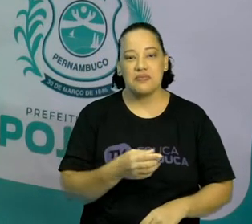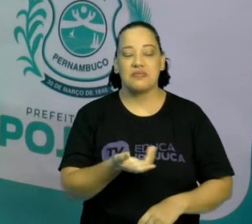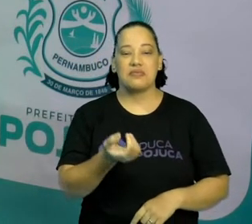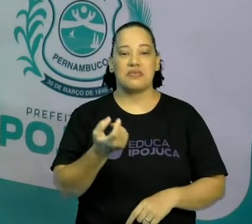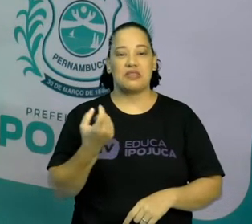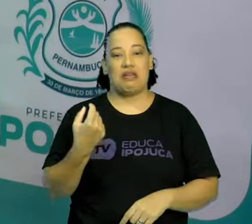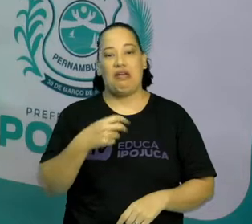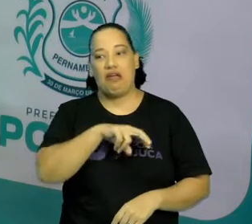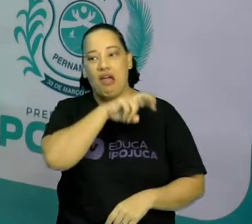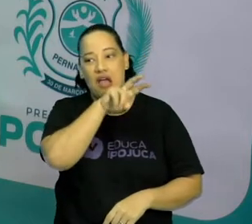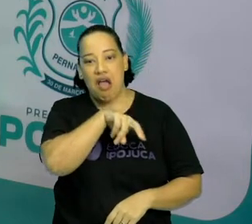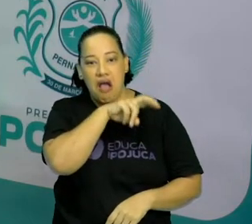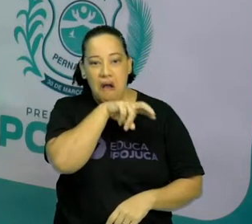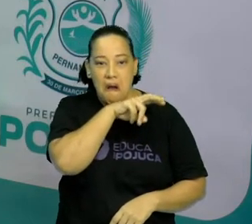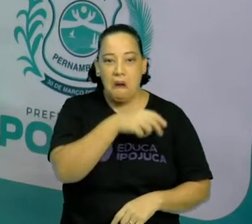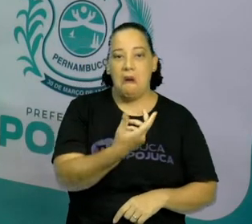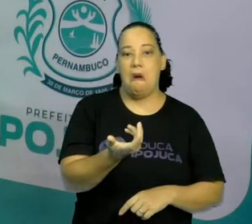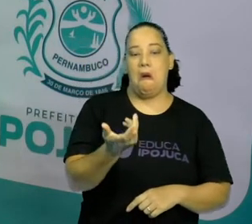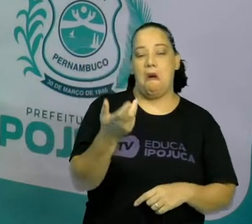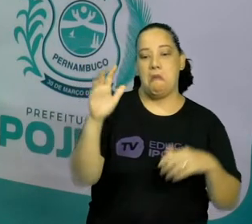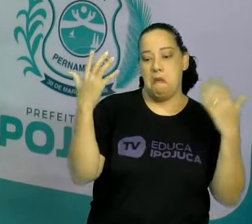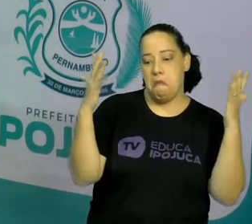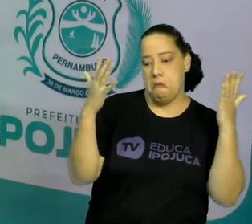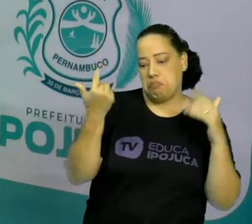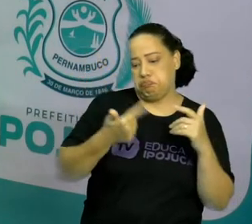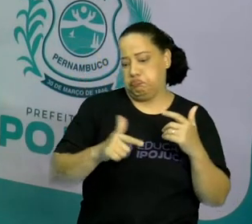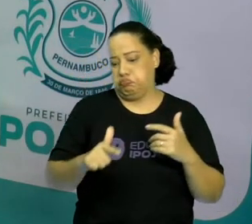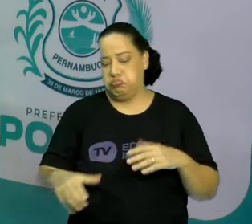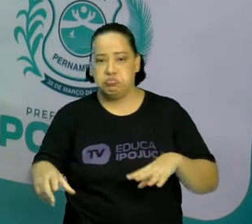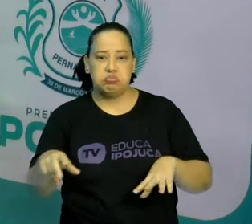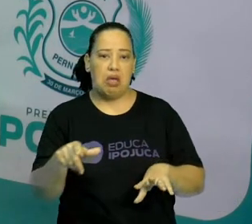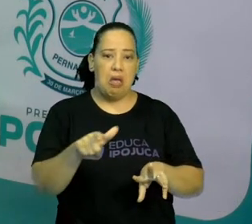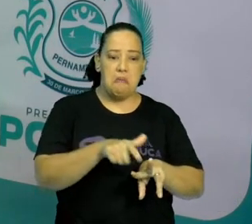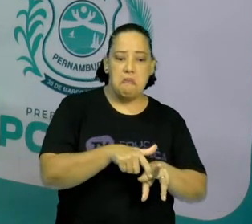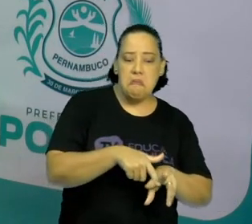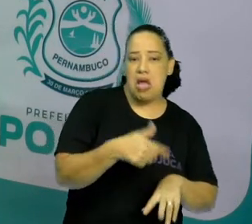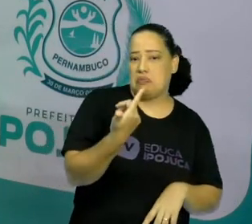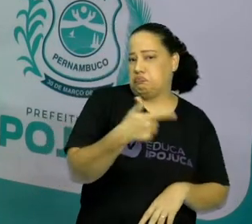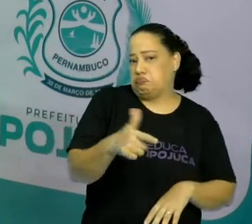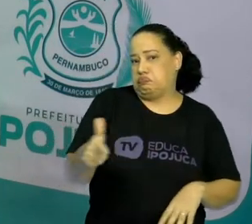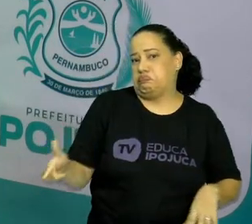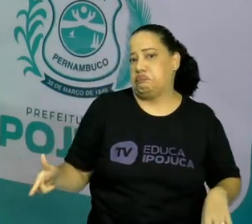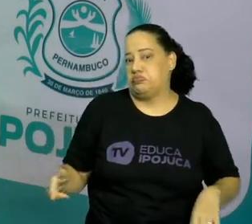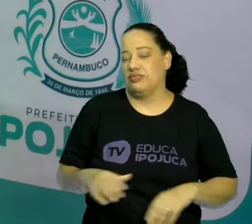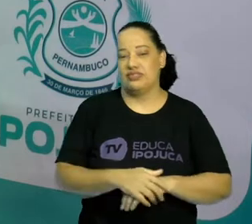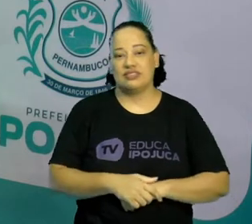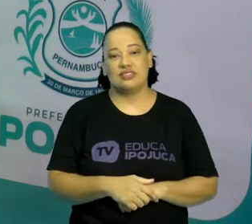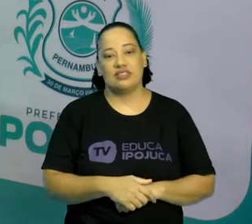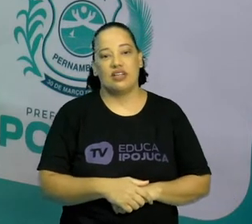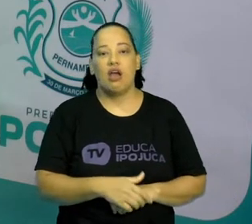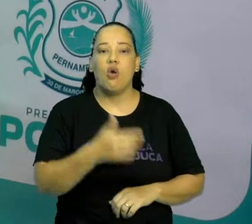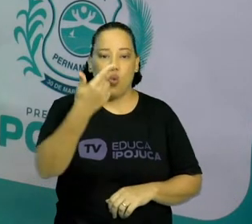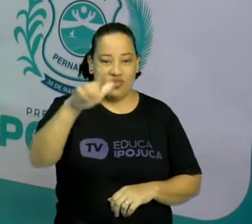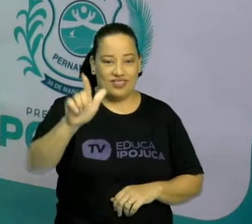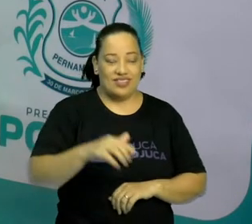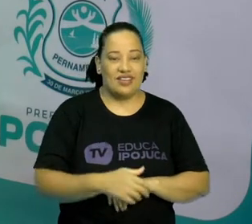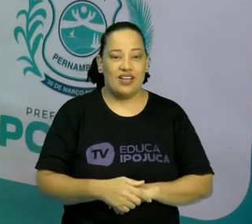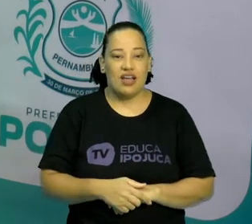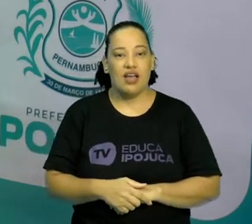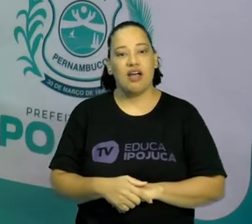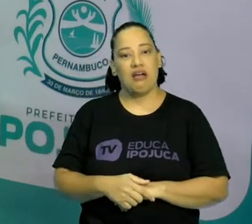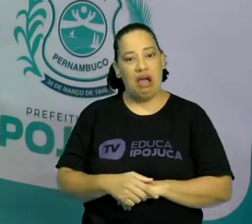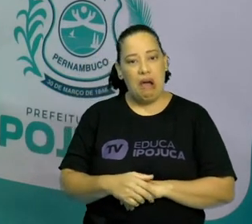a cobra não tem pé. Esta é muito legal, né, crianças? E esta outra aqui? A